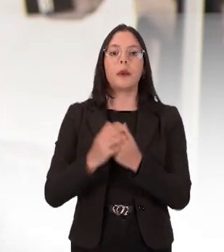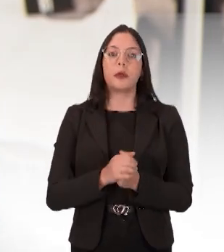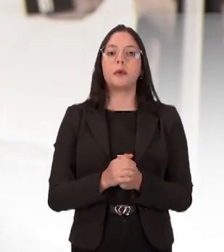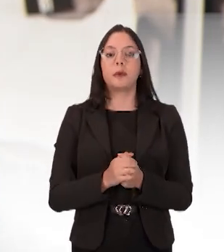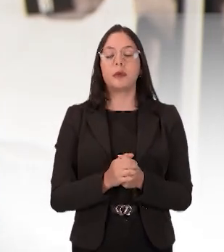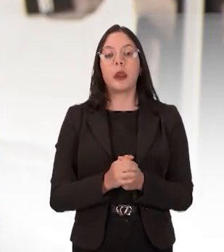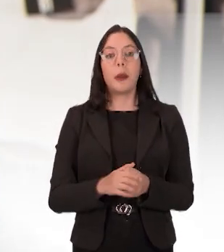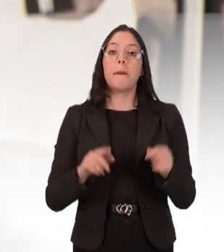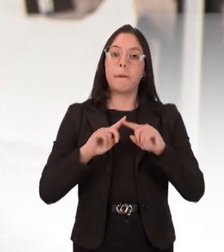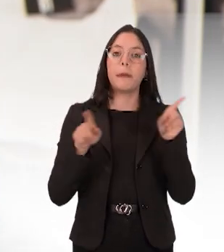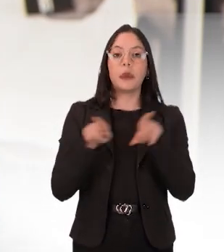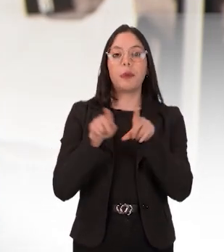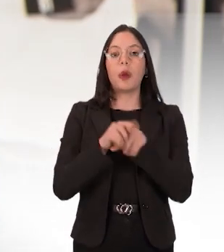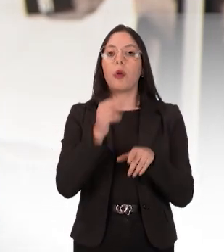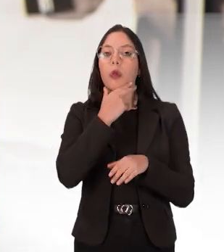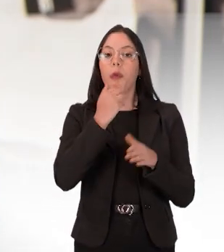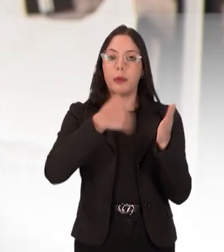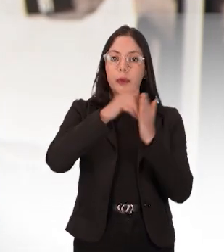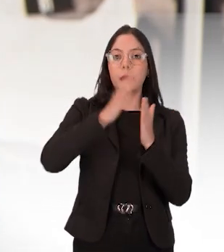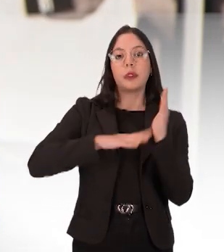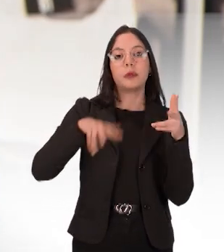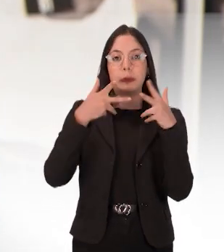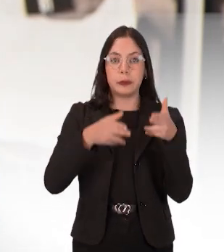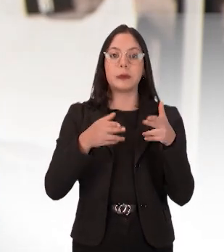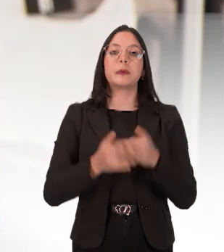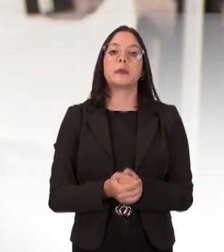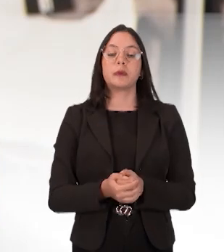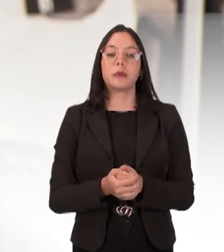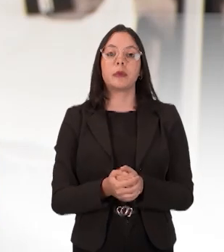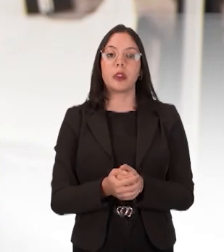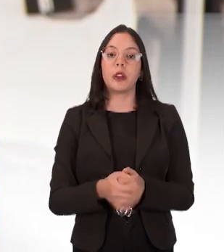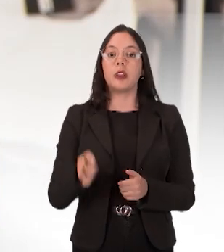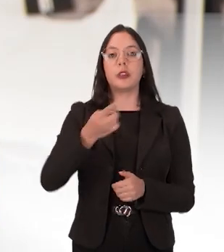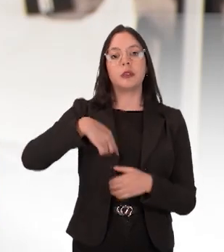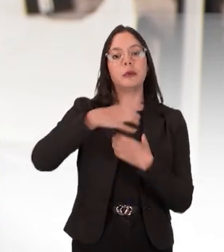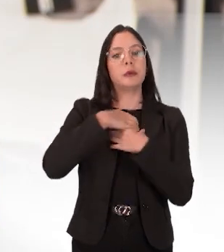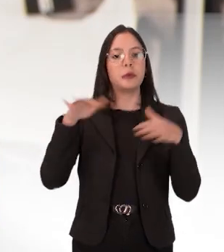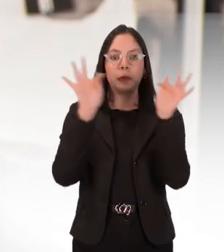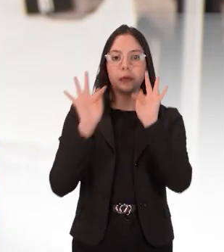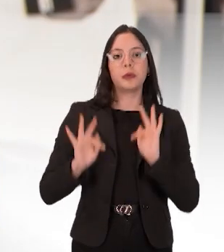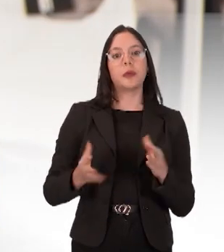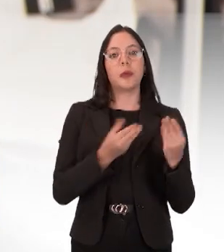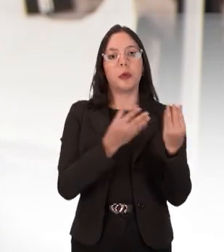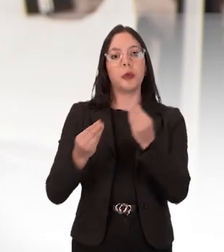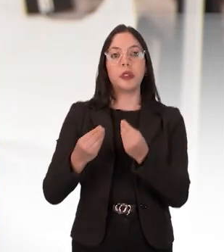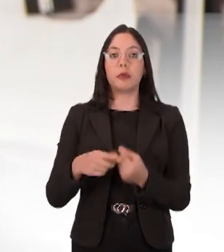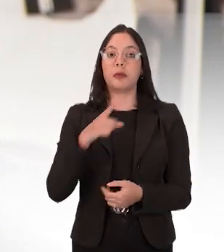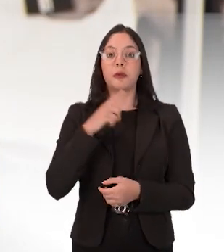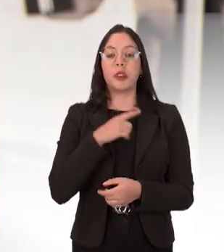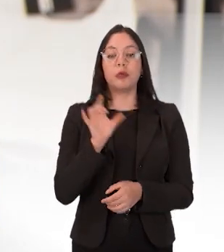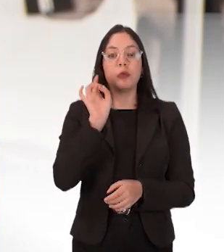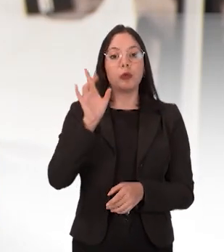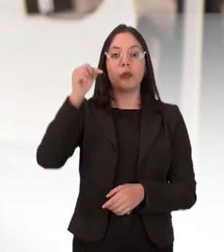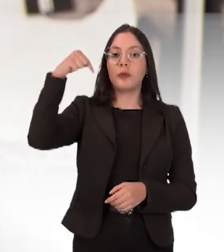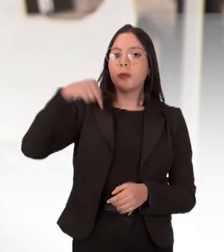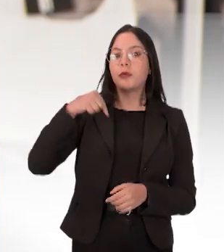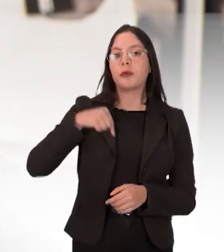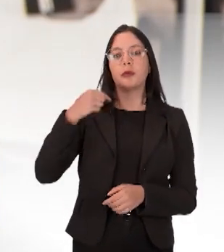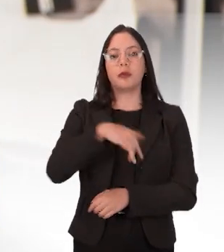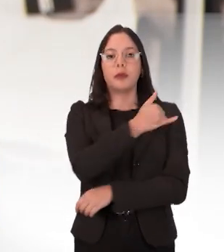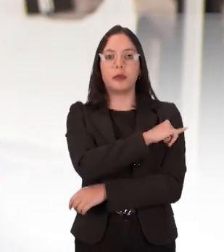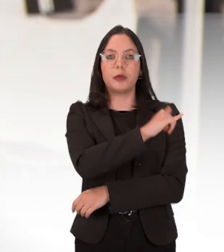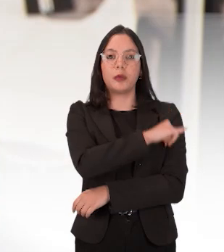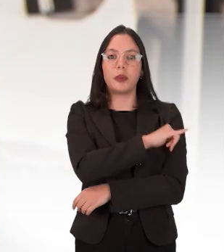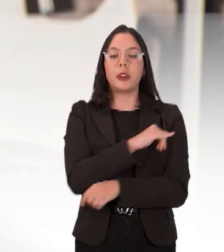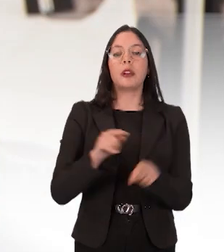também é do Silvio Meirelles. Enfim, então, nós temos o prazer de ter uma obra que só está aqui na Procuradoria da República do Rio